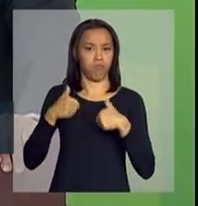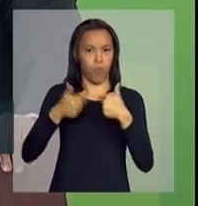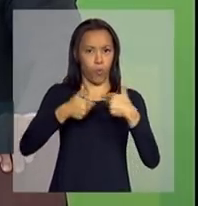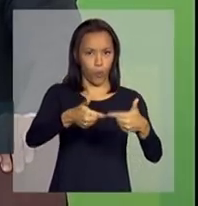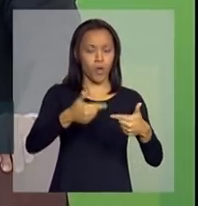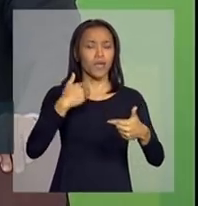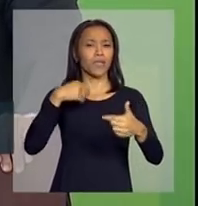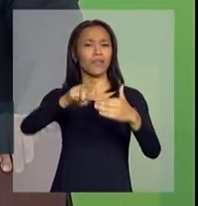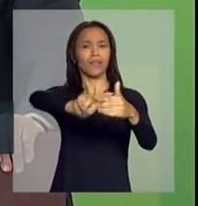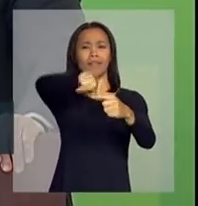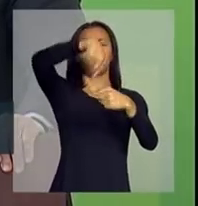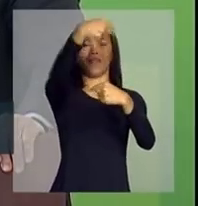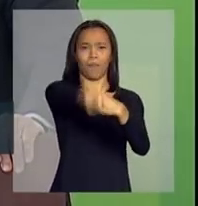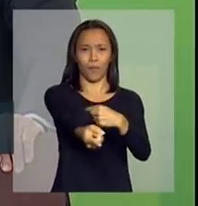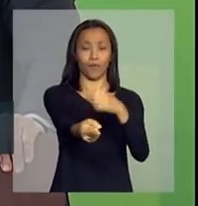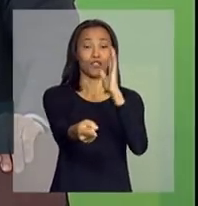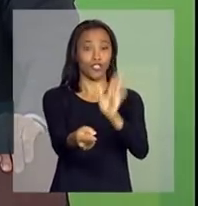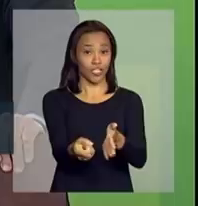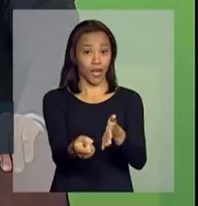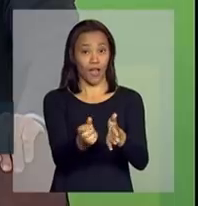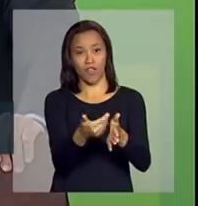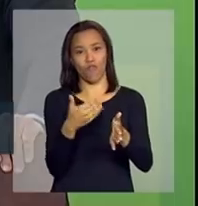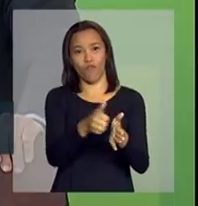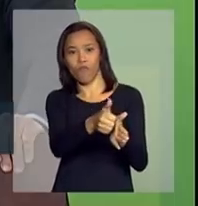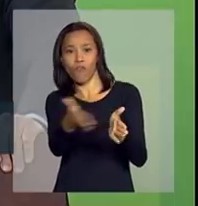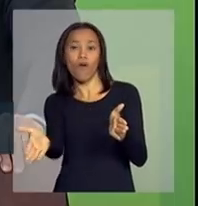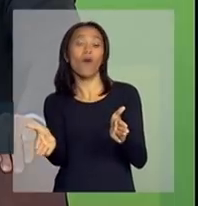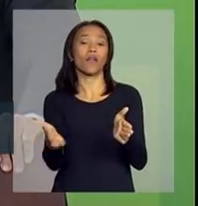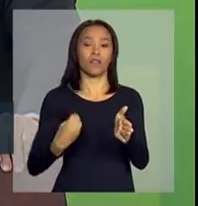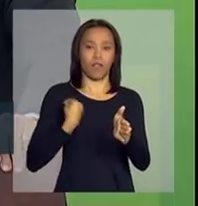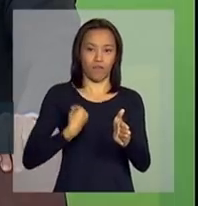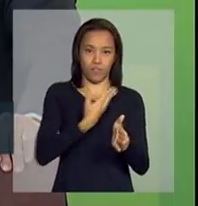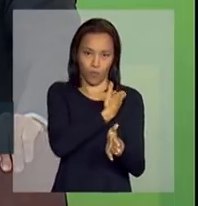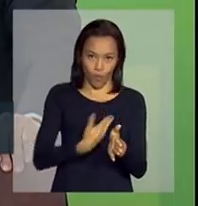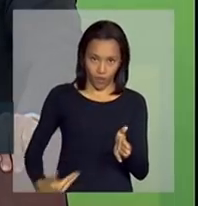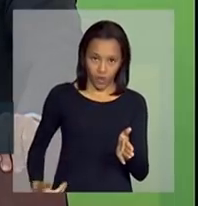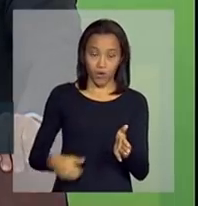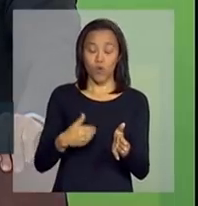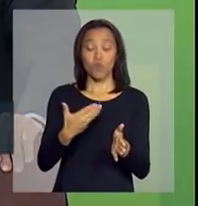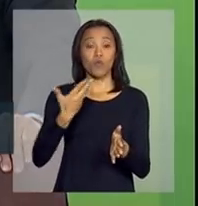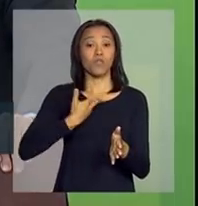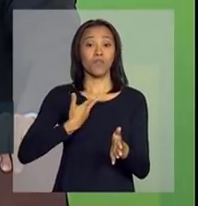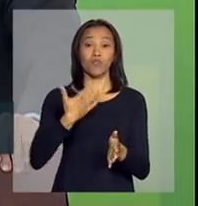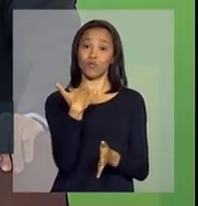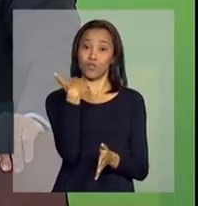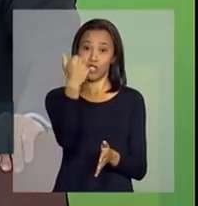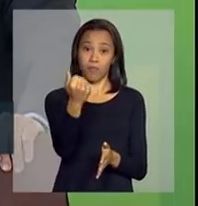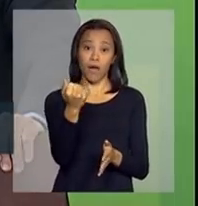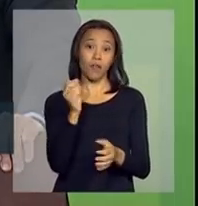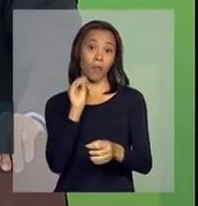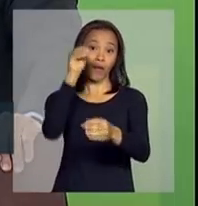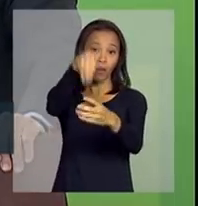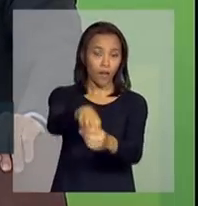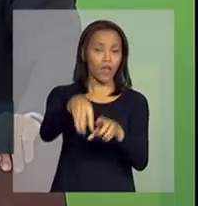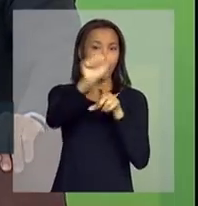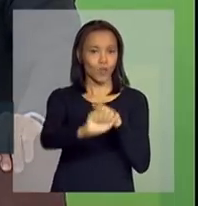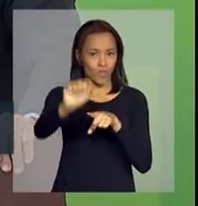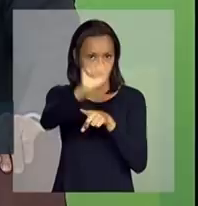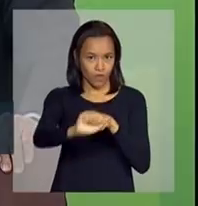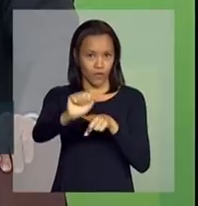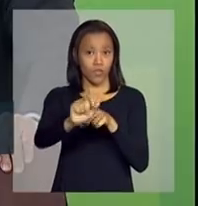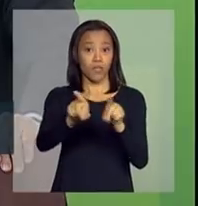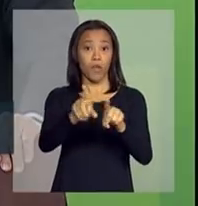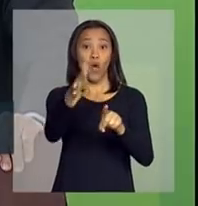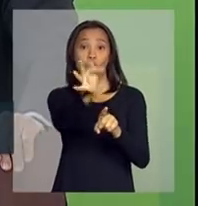mais tarde, já saindo da vida pública, meus companheiros me chamaram para a Confederação das Associações, quando, então,